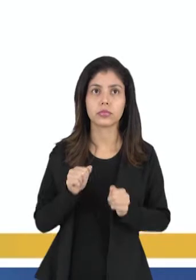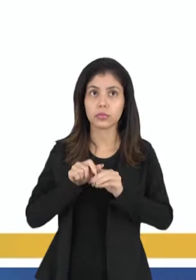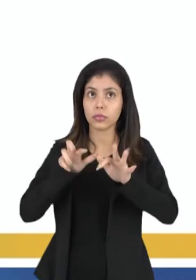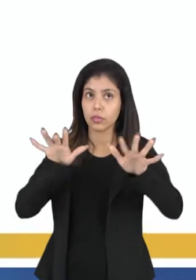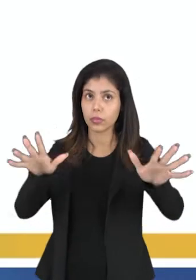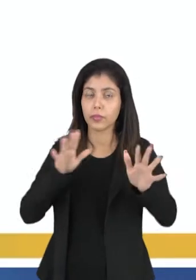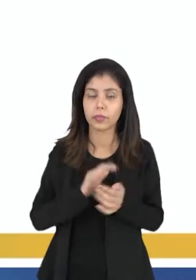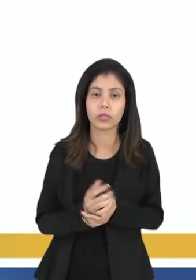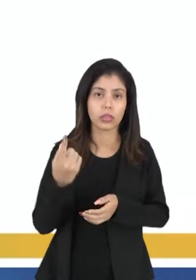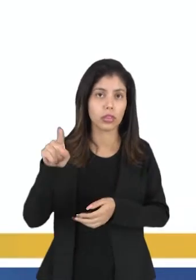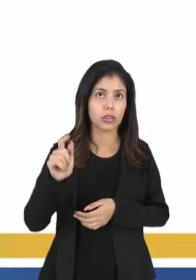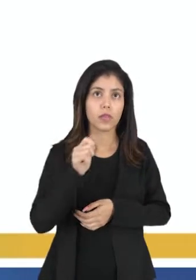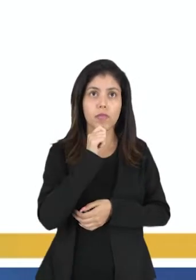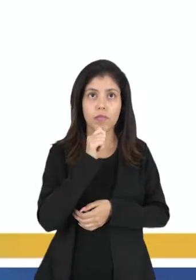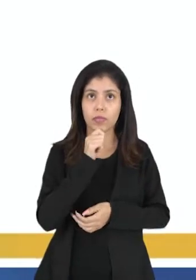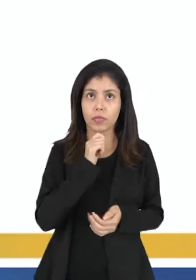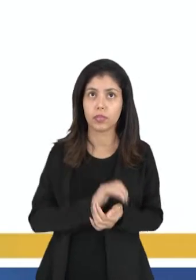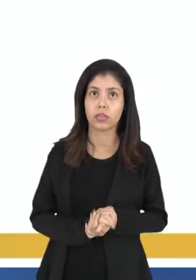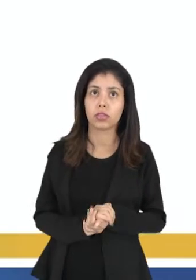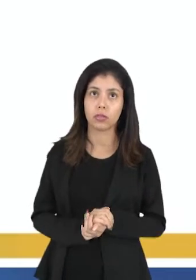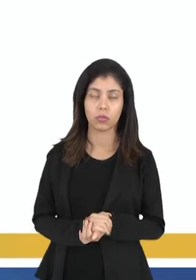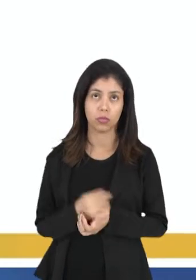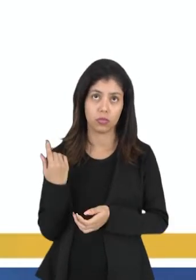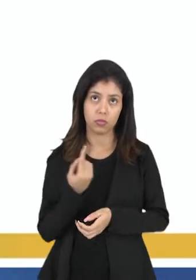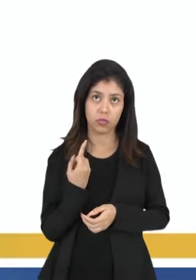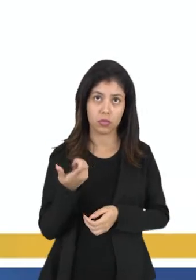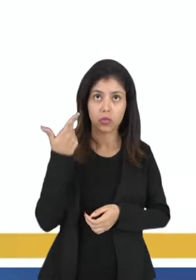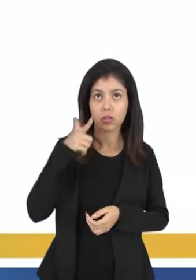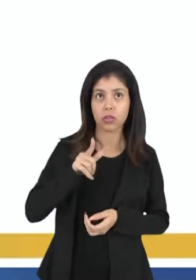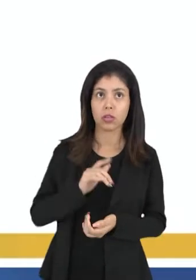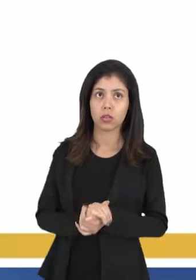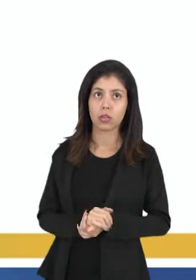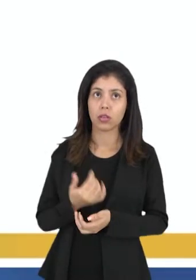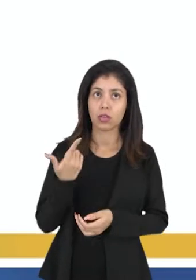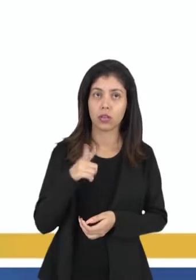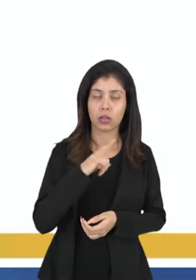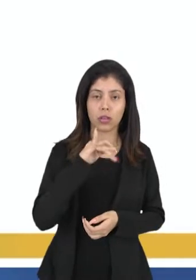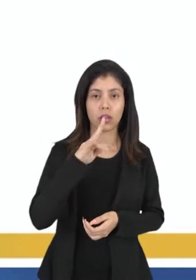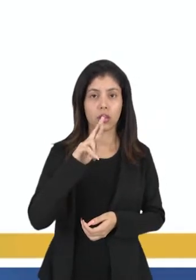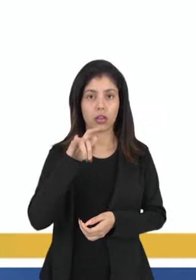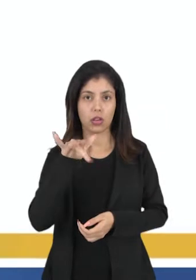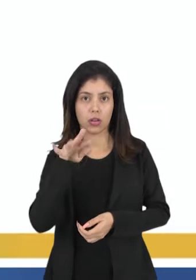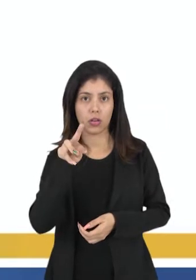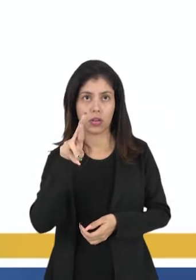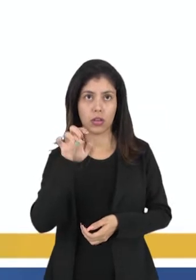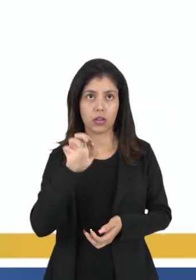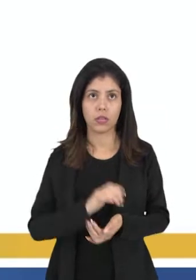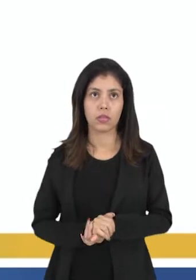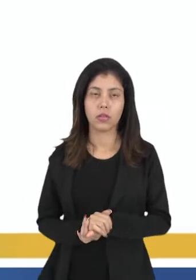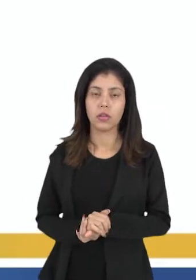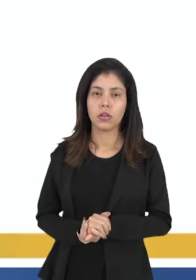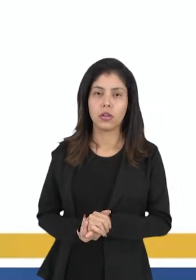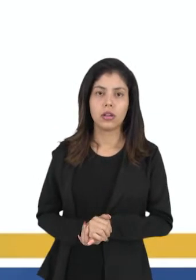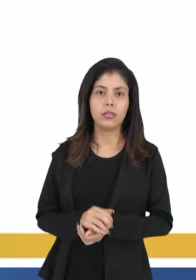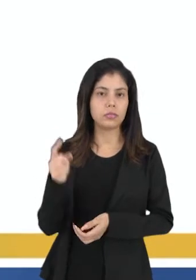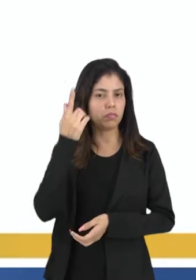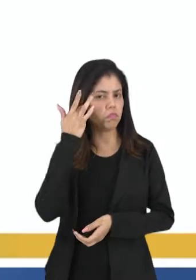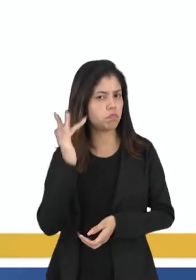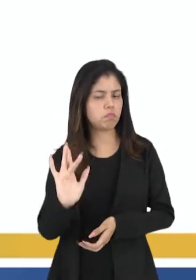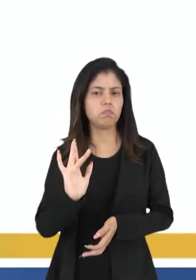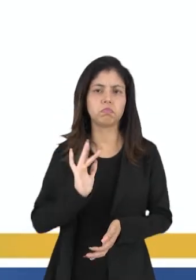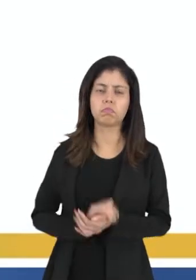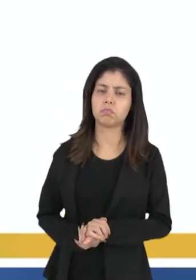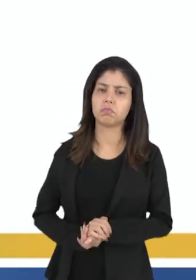Amplas e vão além da capacidade de um indivíduo conseguir cumpri-la integralmente, né? Não sei,